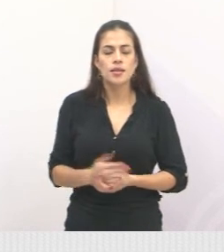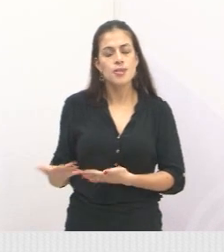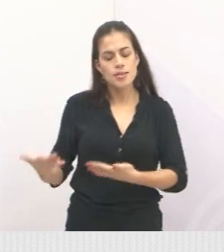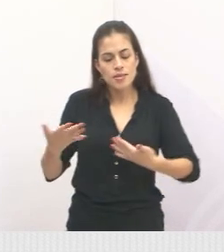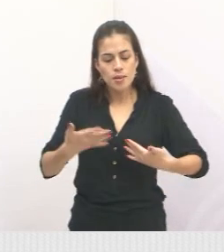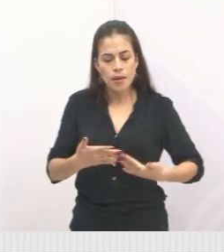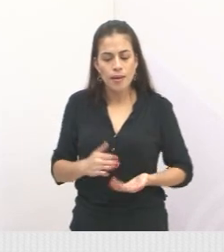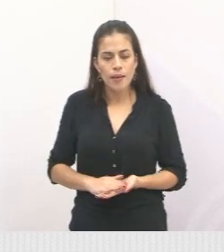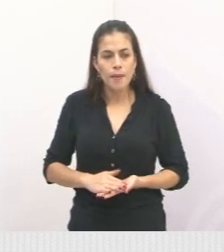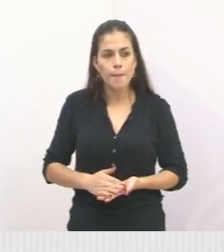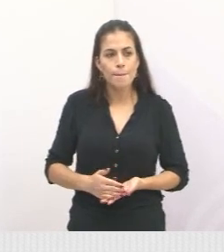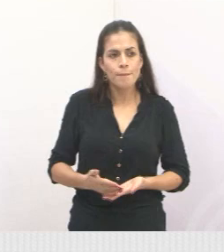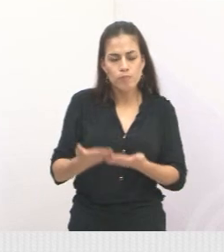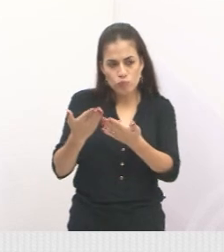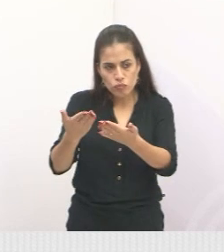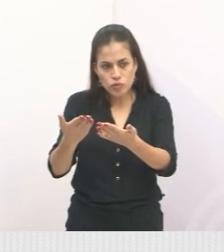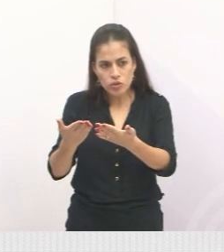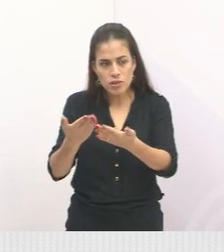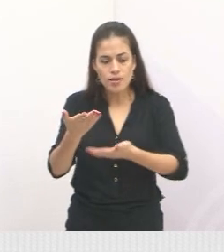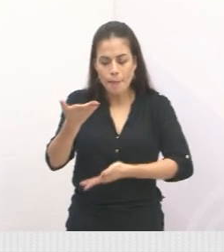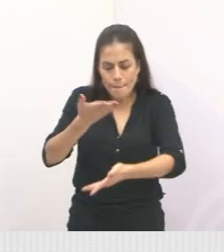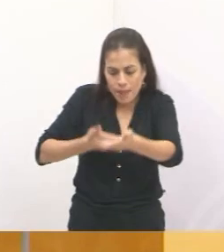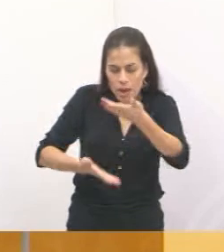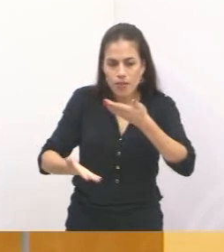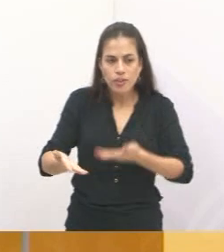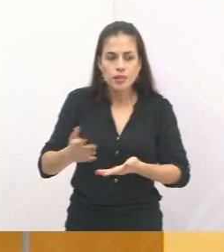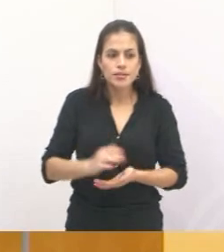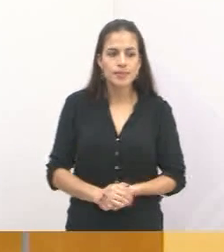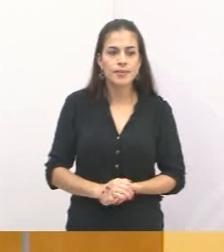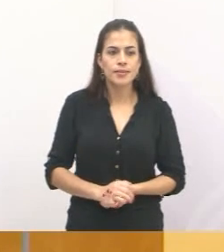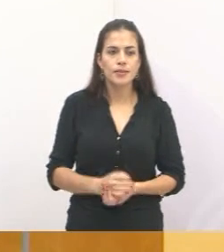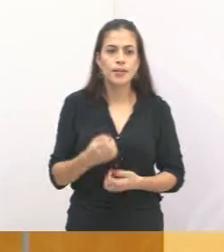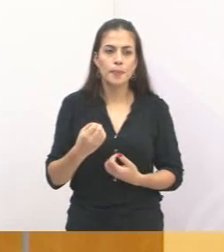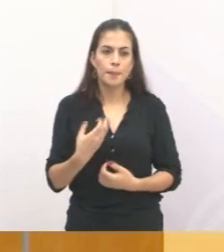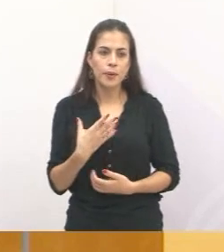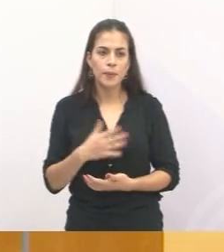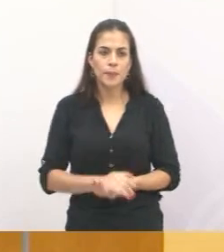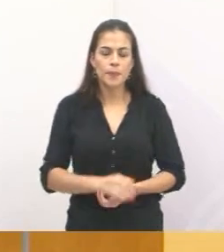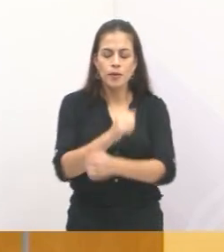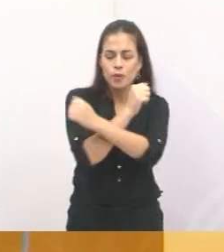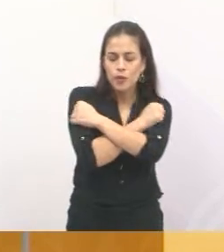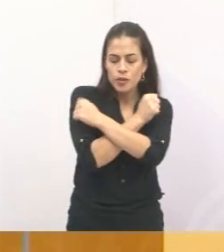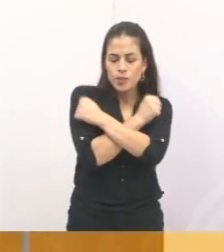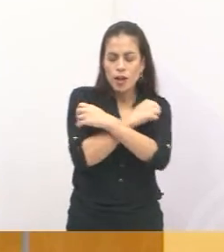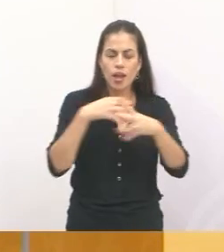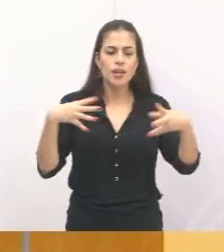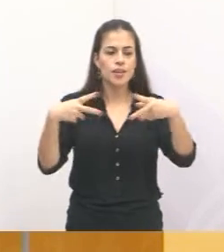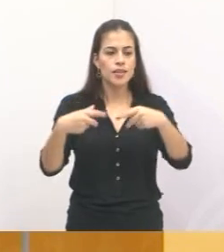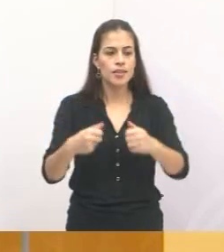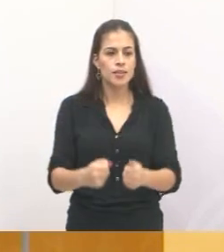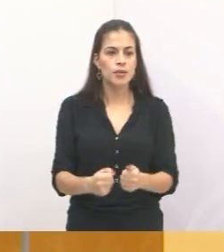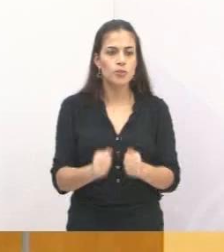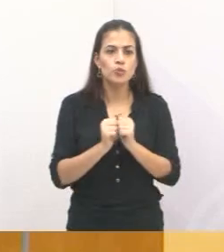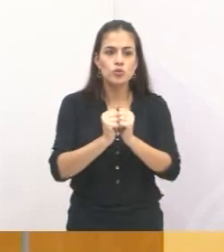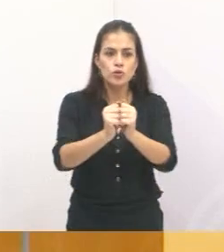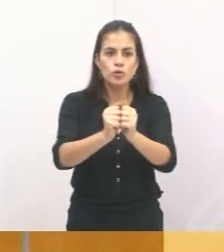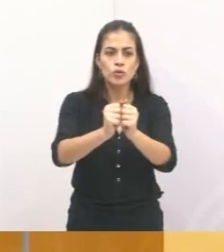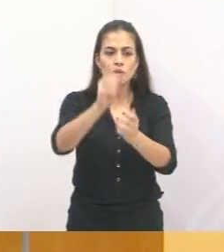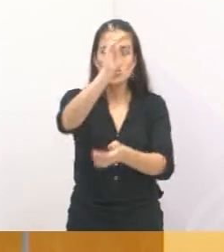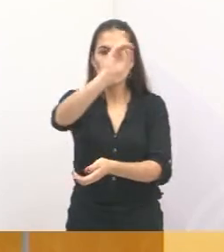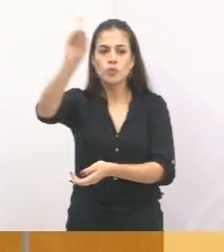por você e para você. Tá bom, pessoal? Um forte abraço a todos e fiquem todos